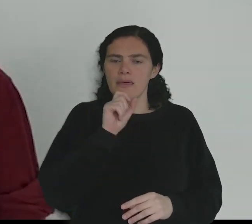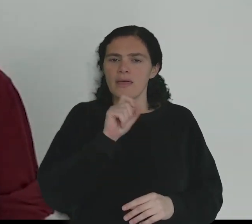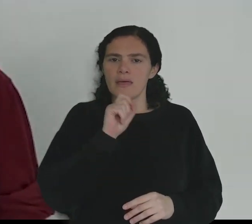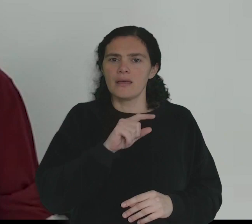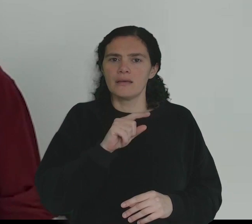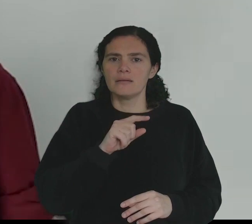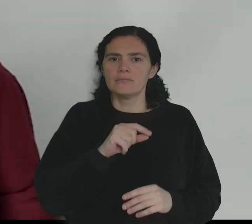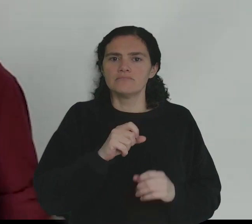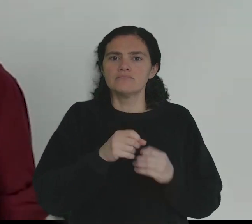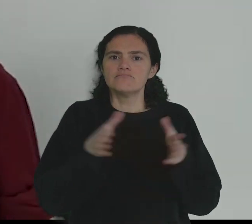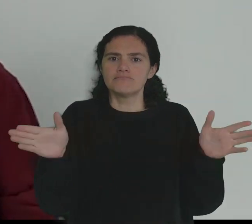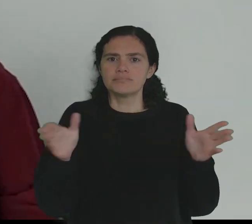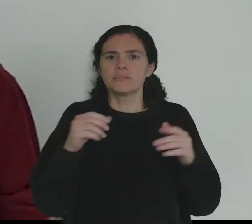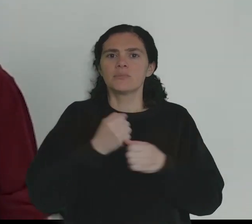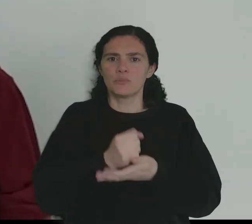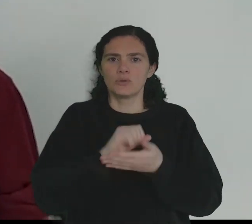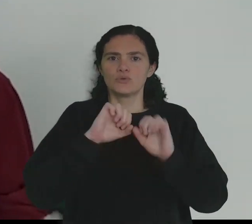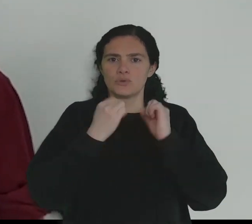gozaria de um alargado apoio social.